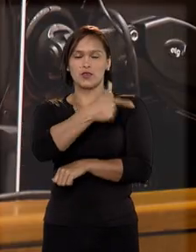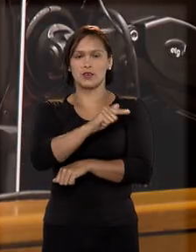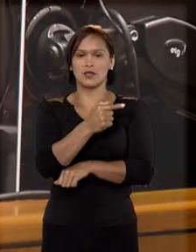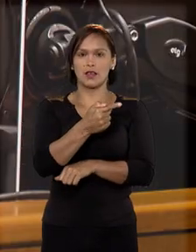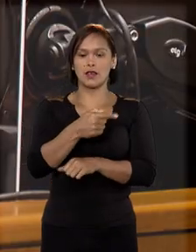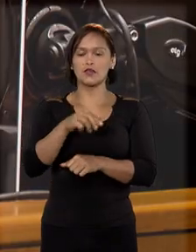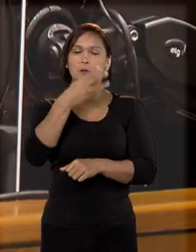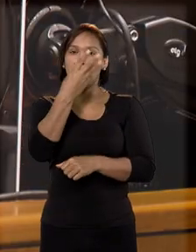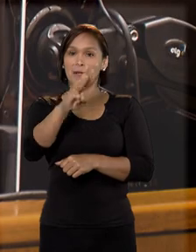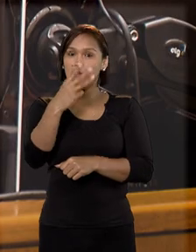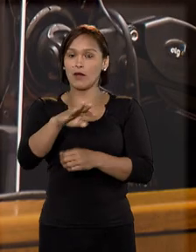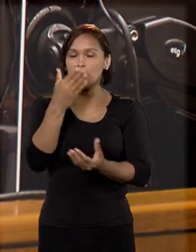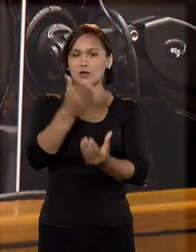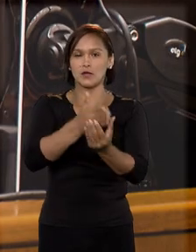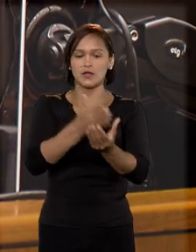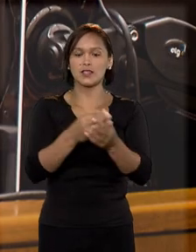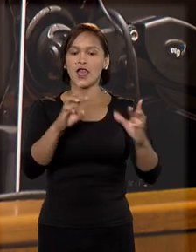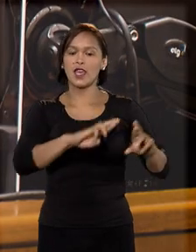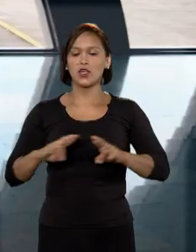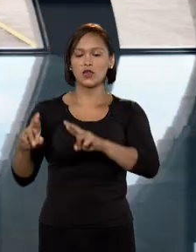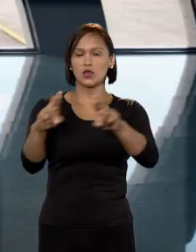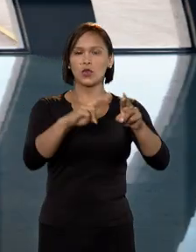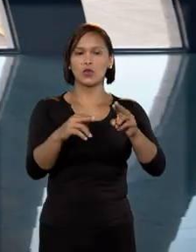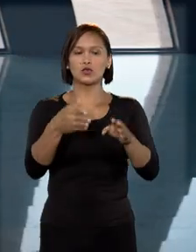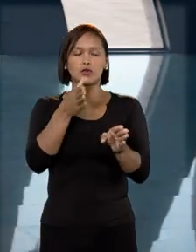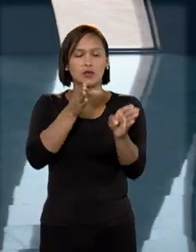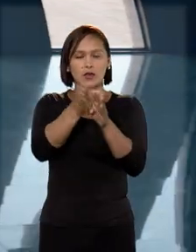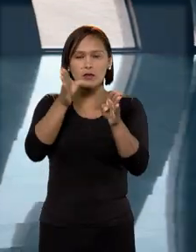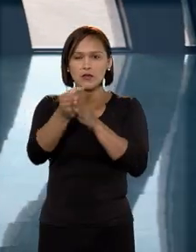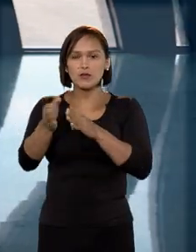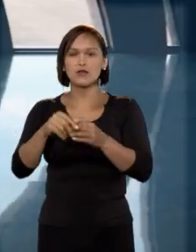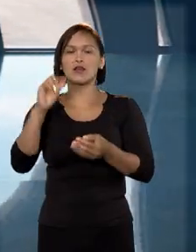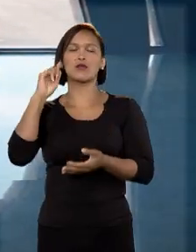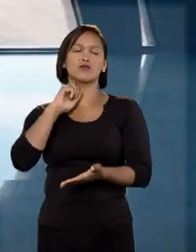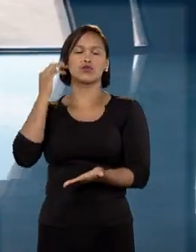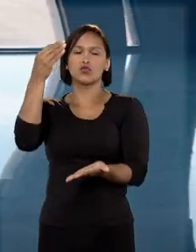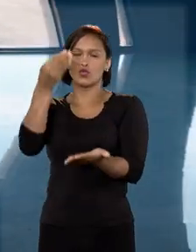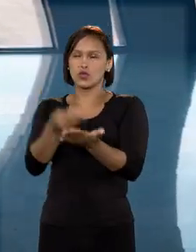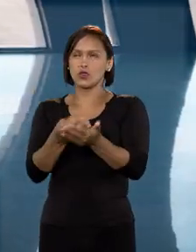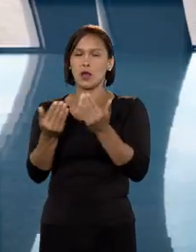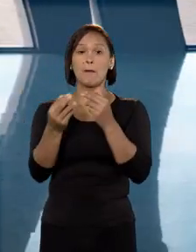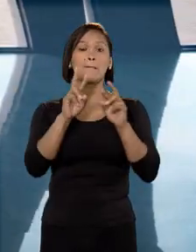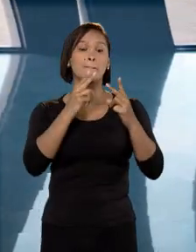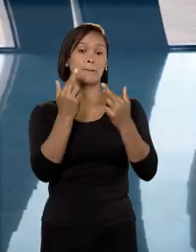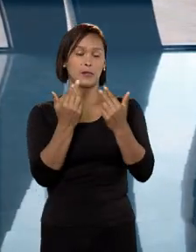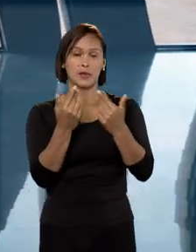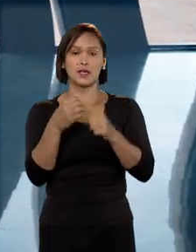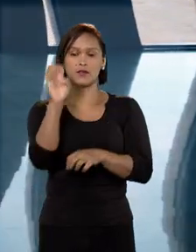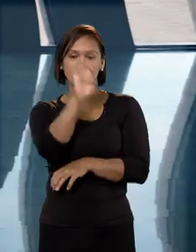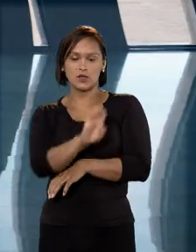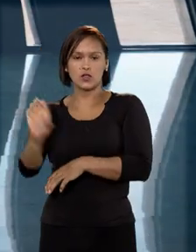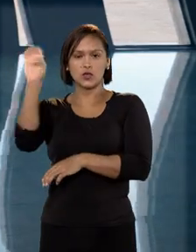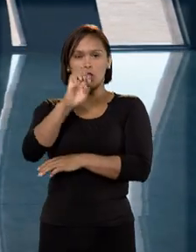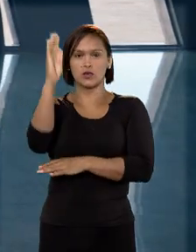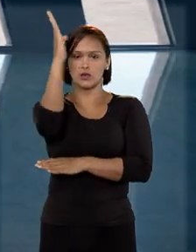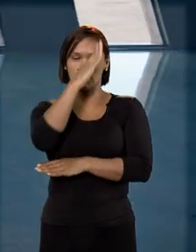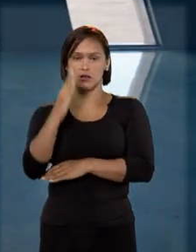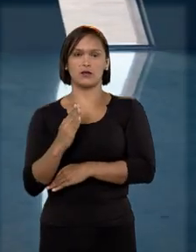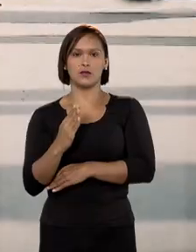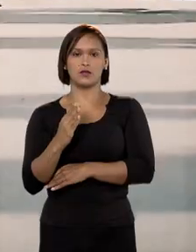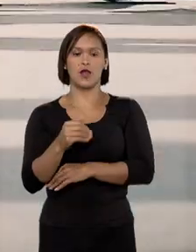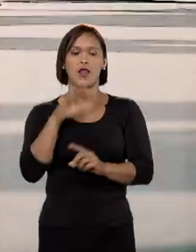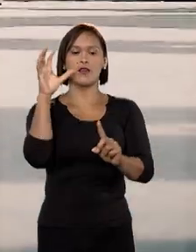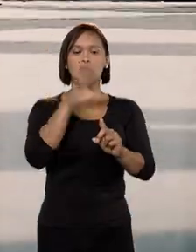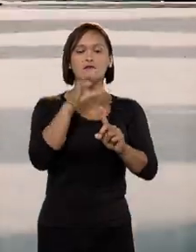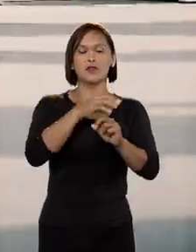7 milhões de processos. E essas sentenças orientam as decisões de juízes em casos semelhantes nos quatro cantos do país,